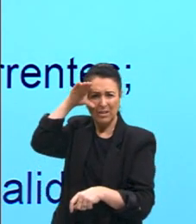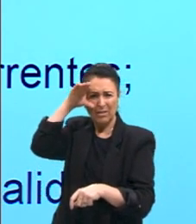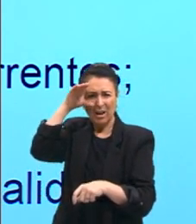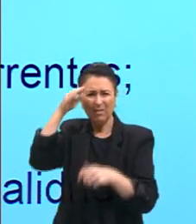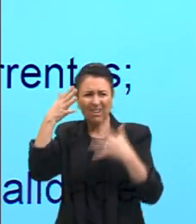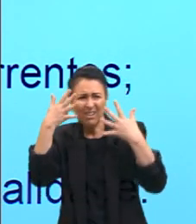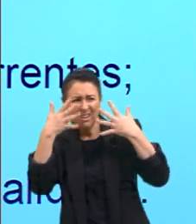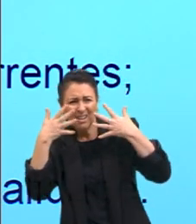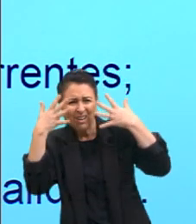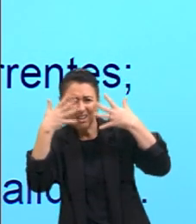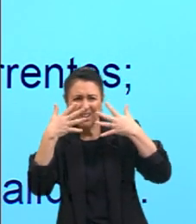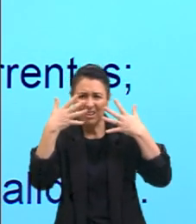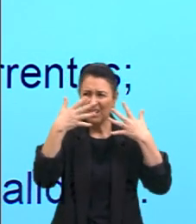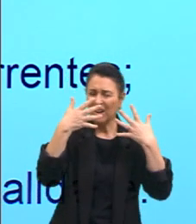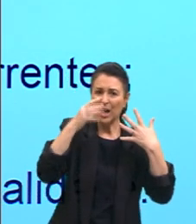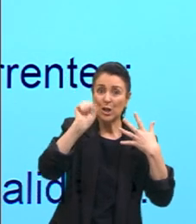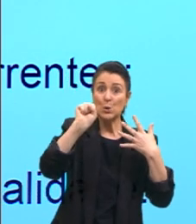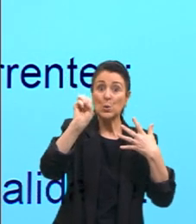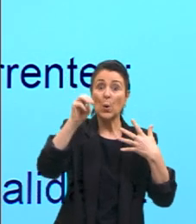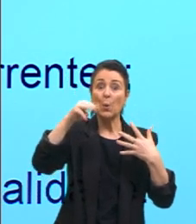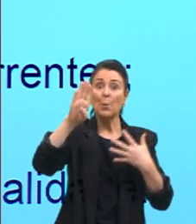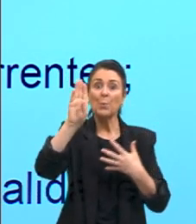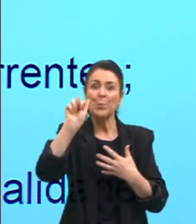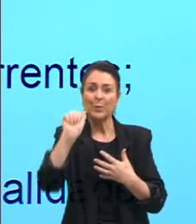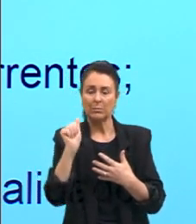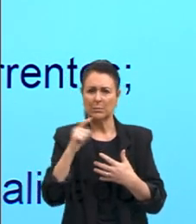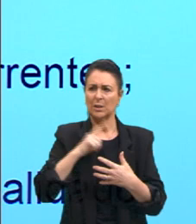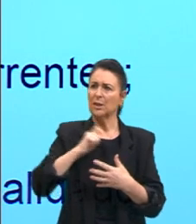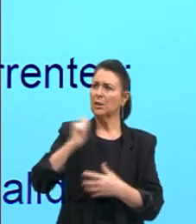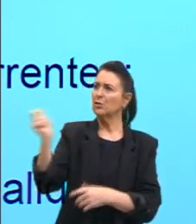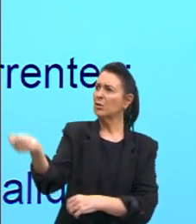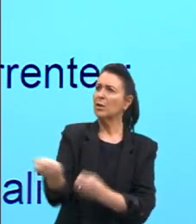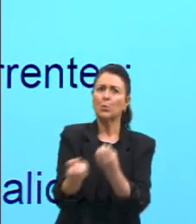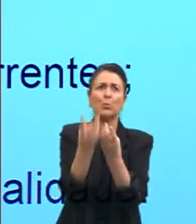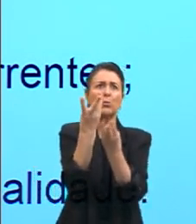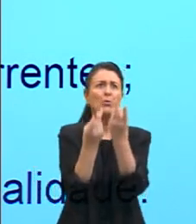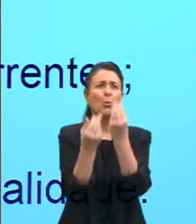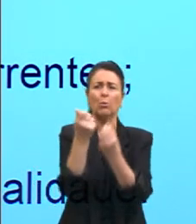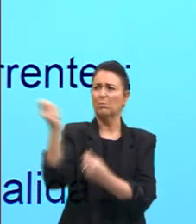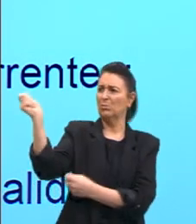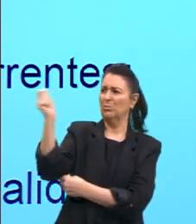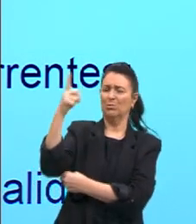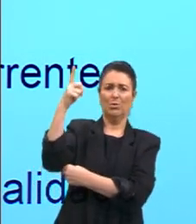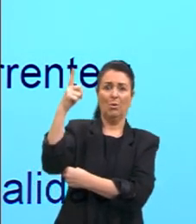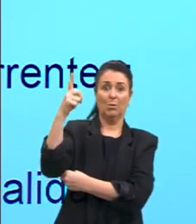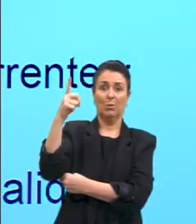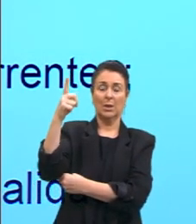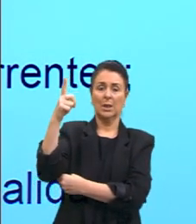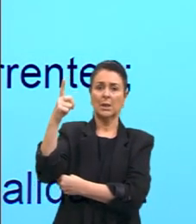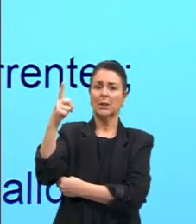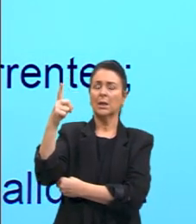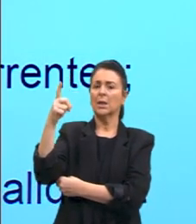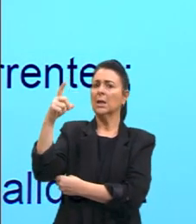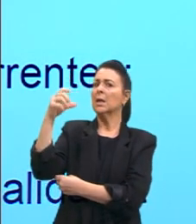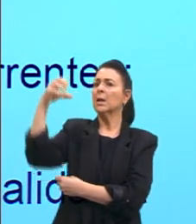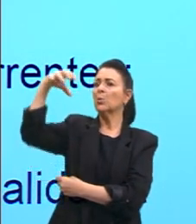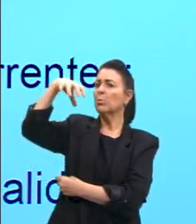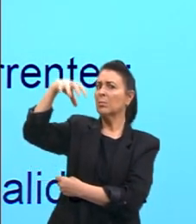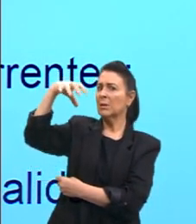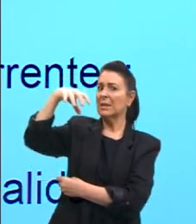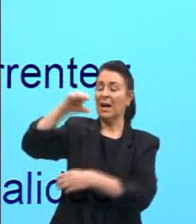tinha uma tocha ou o sol que ficava iluminando essa caverna. Então, as coisas passavam aqui no muro,